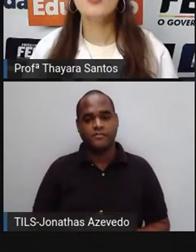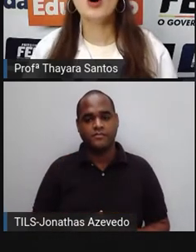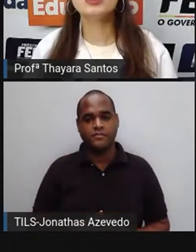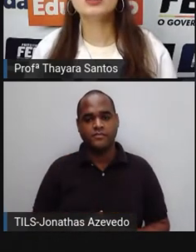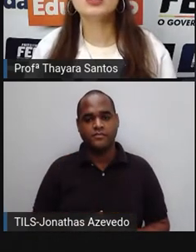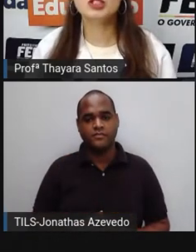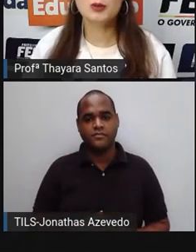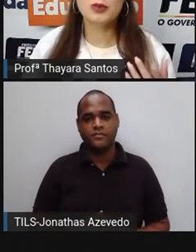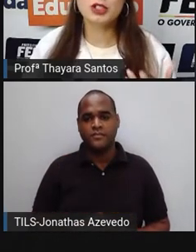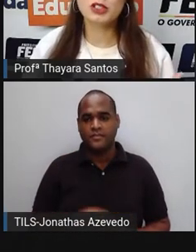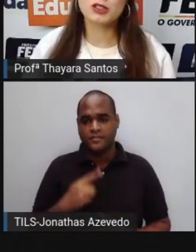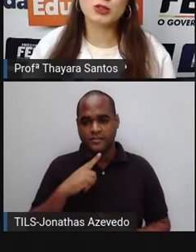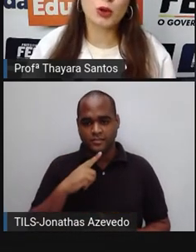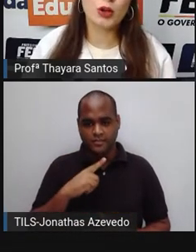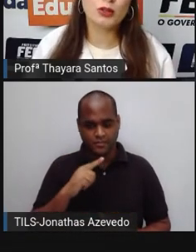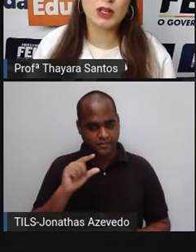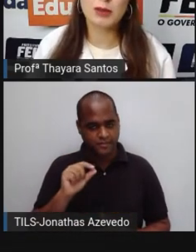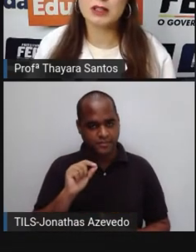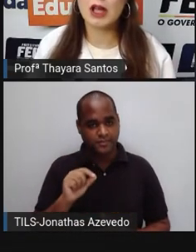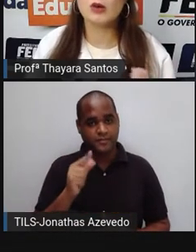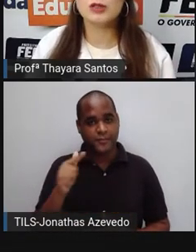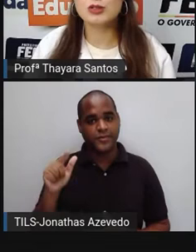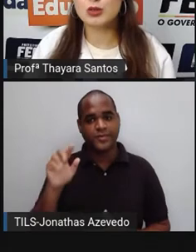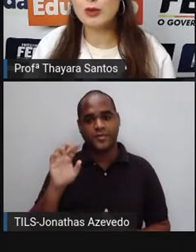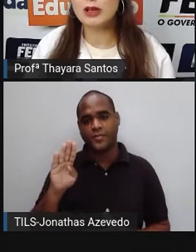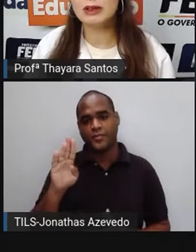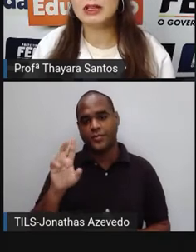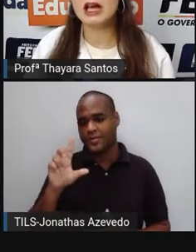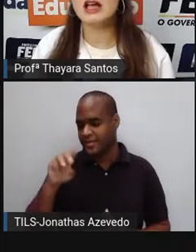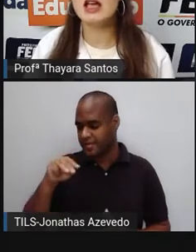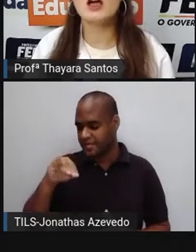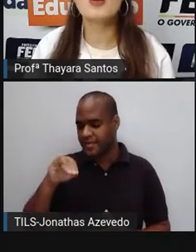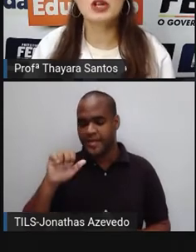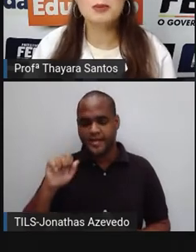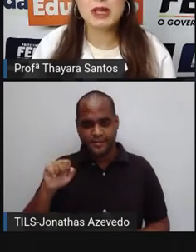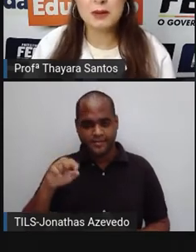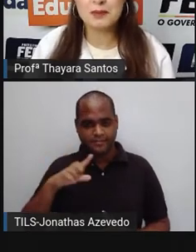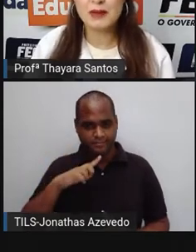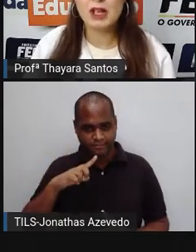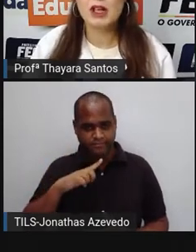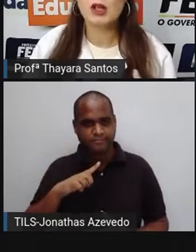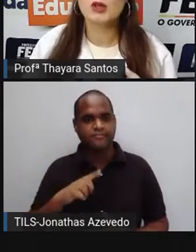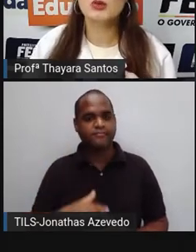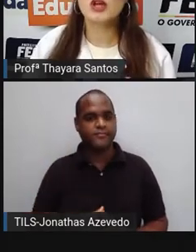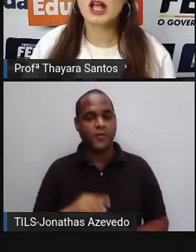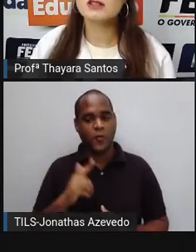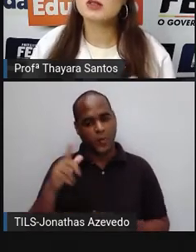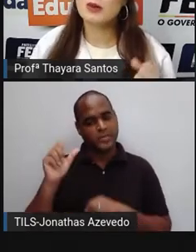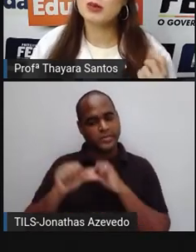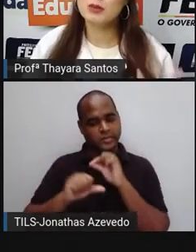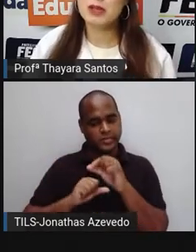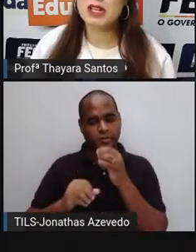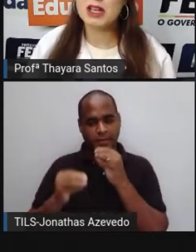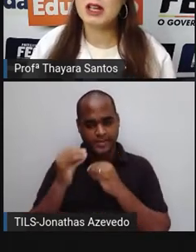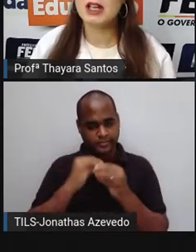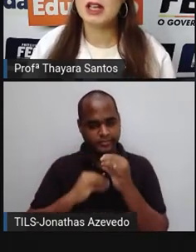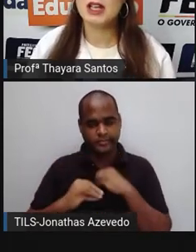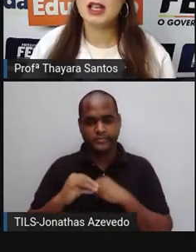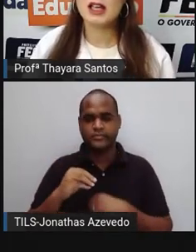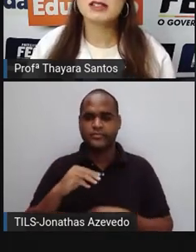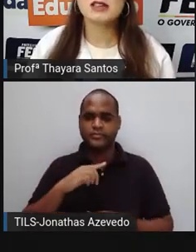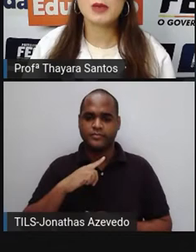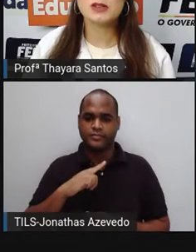Um outro tipo de transtorno alimentar, ou distúrbio alimentar, é a bulimia. No caso da bulimia,